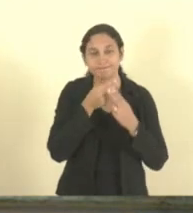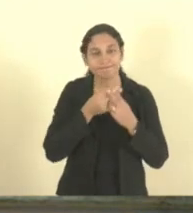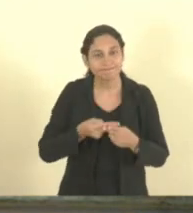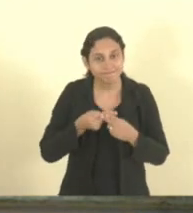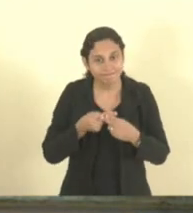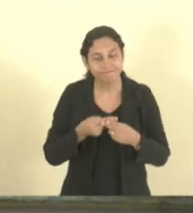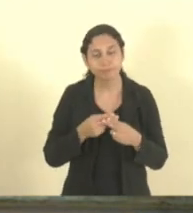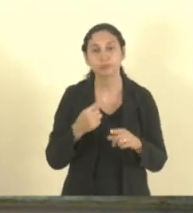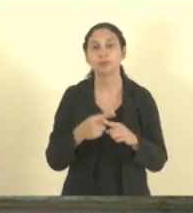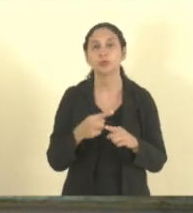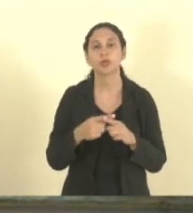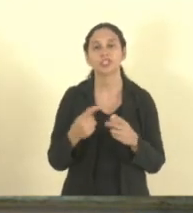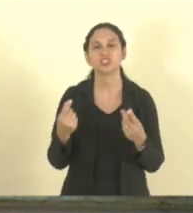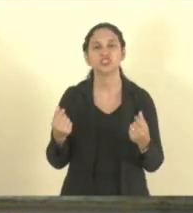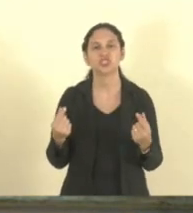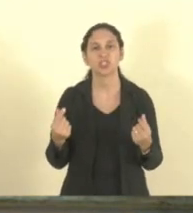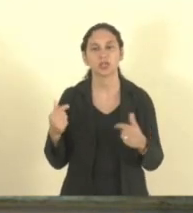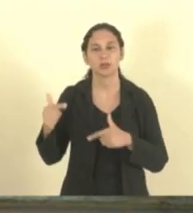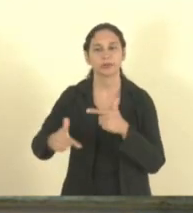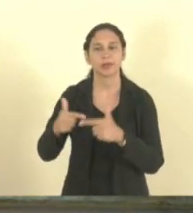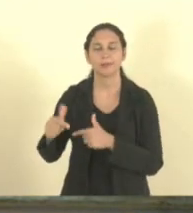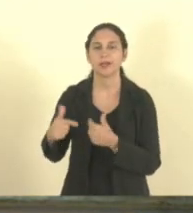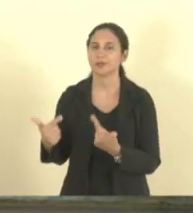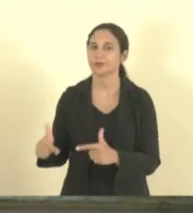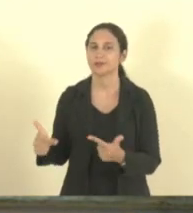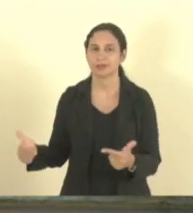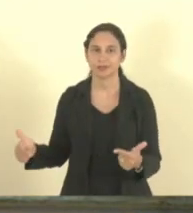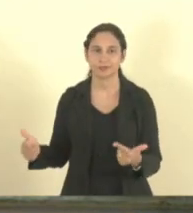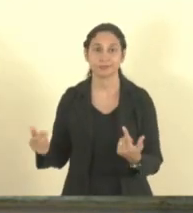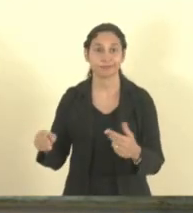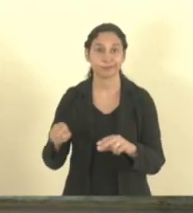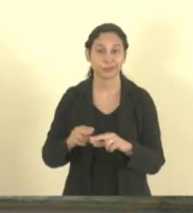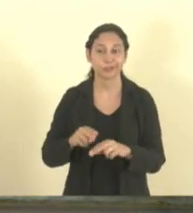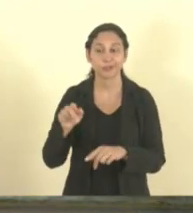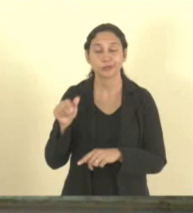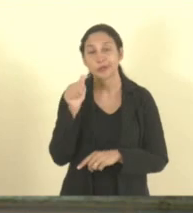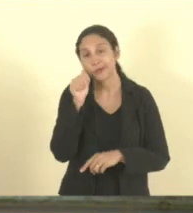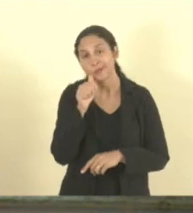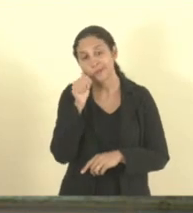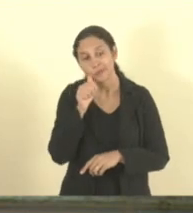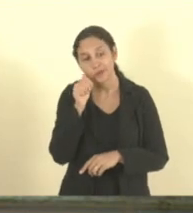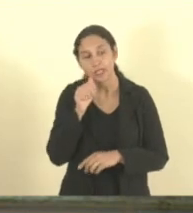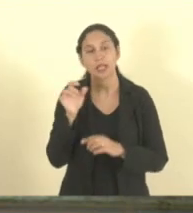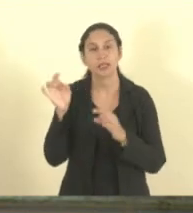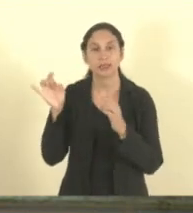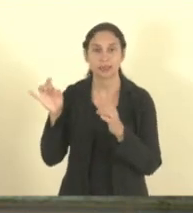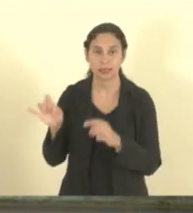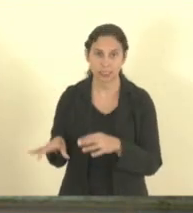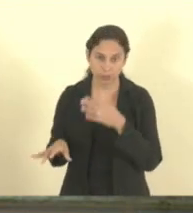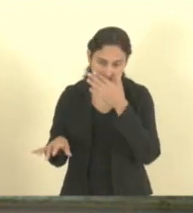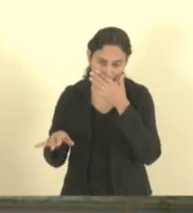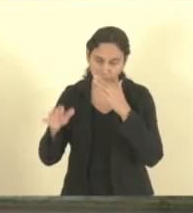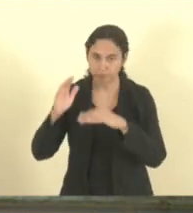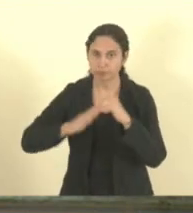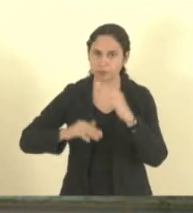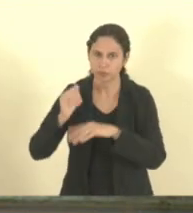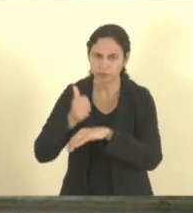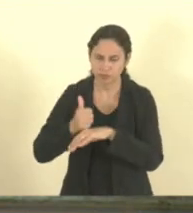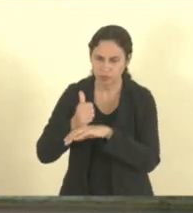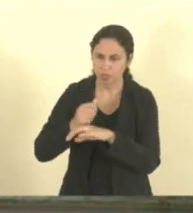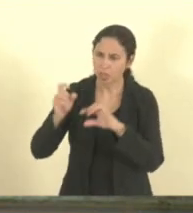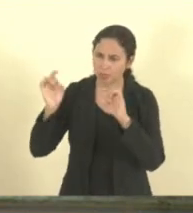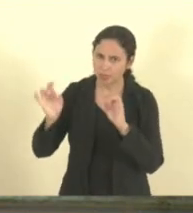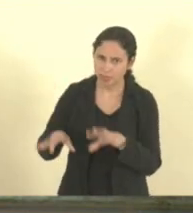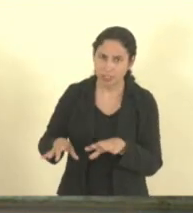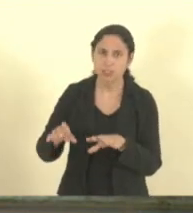financeiramente. sendo muito comum os casos em que essas mulheres abdicaram de suas carreiras e vidas profissionais